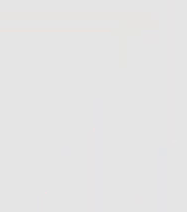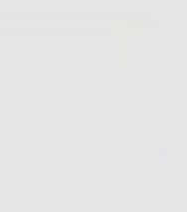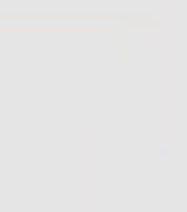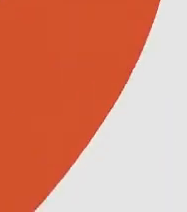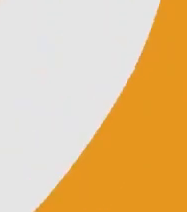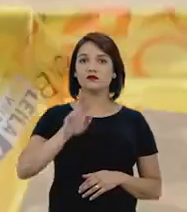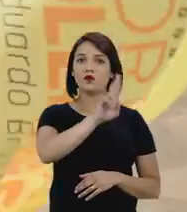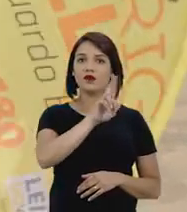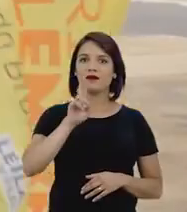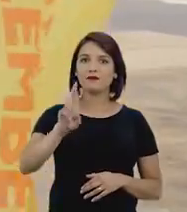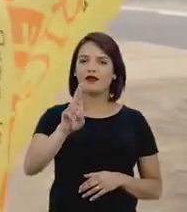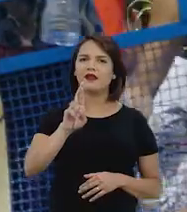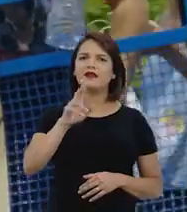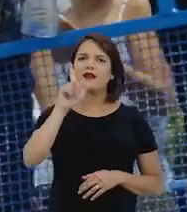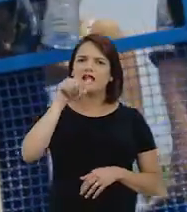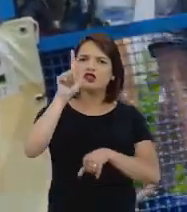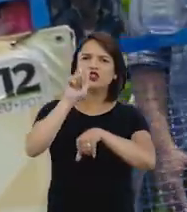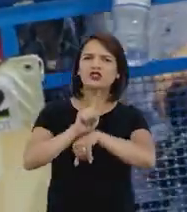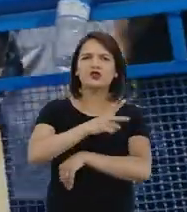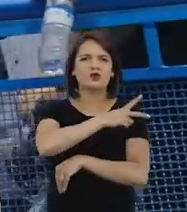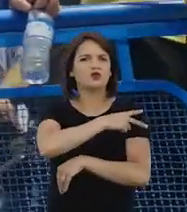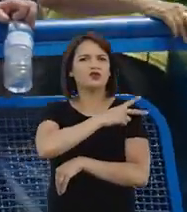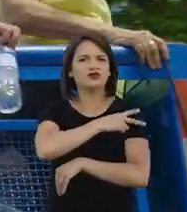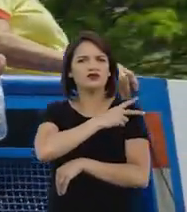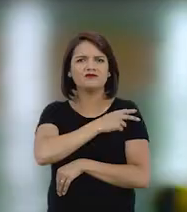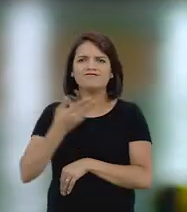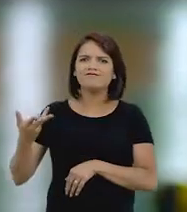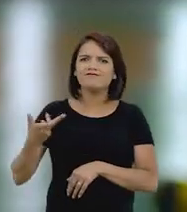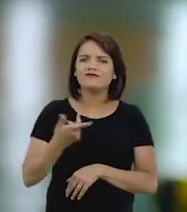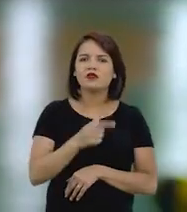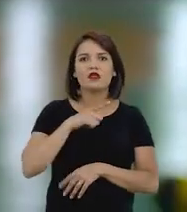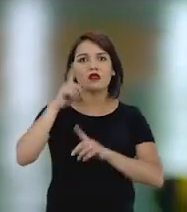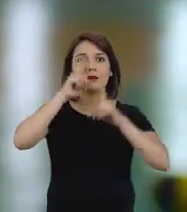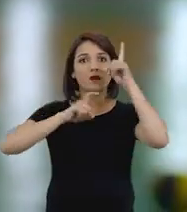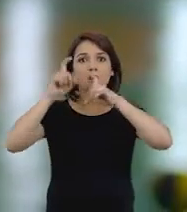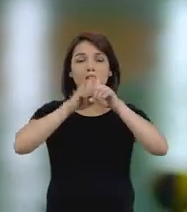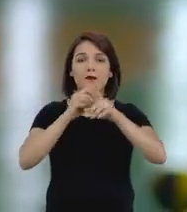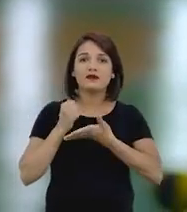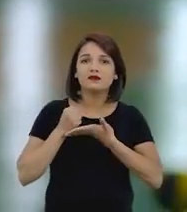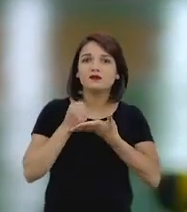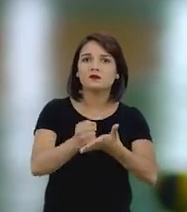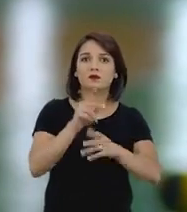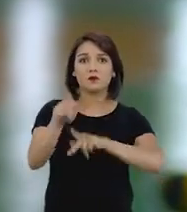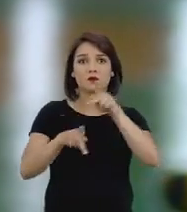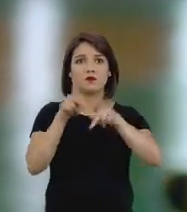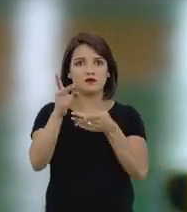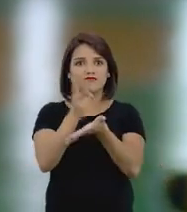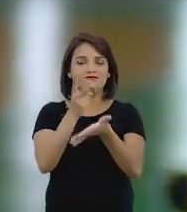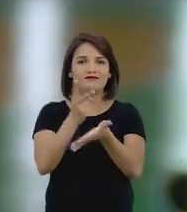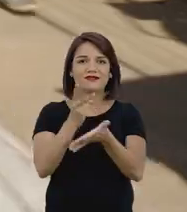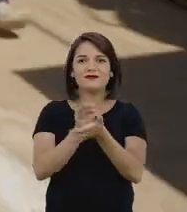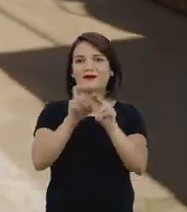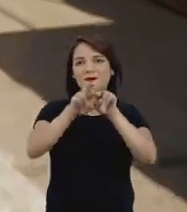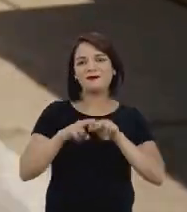O governador Rodrigo Hollenbeck, para mim, ele foi um gestor, um chefe de executivo muito preocupado em atender a